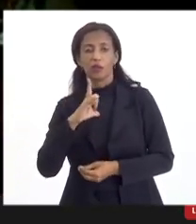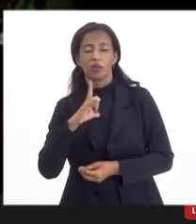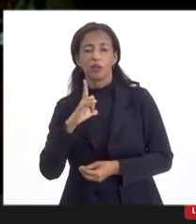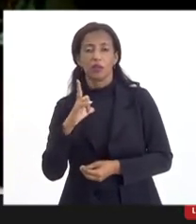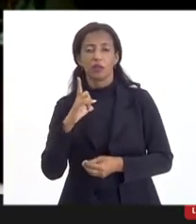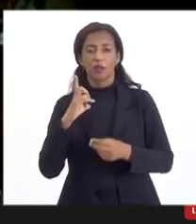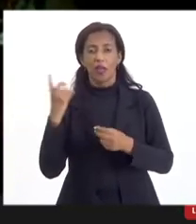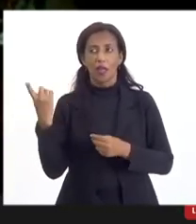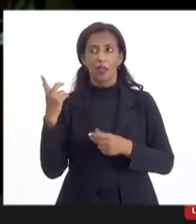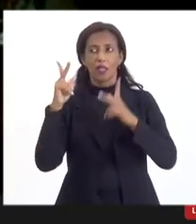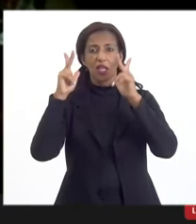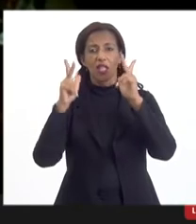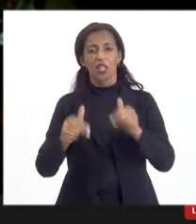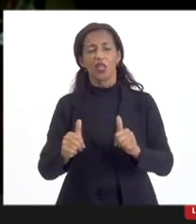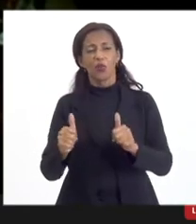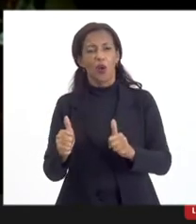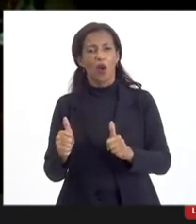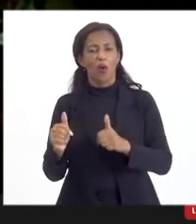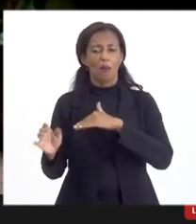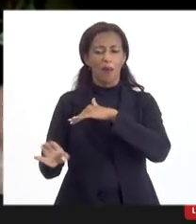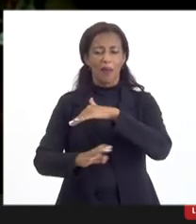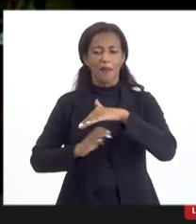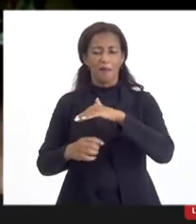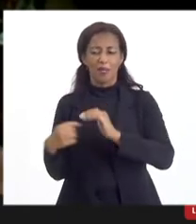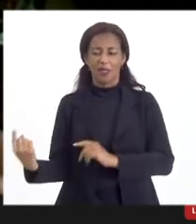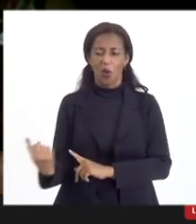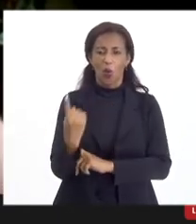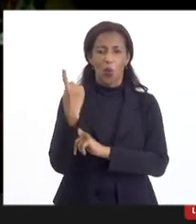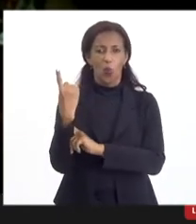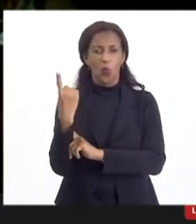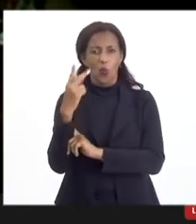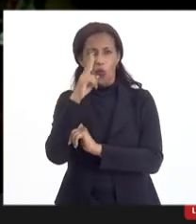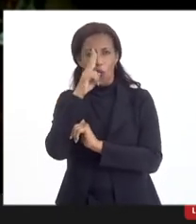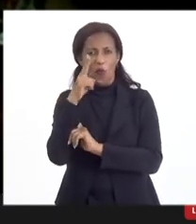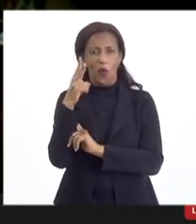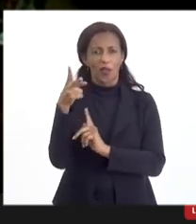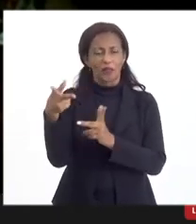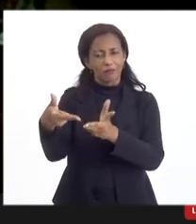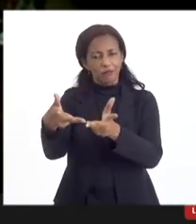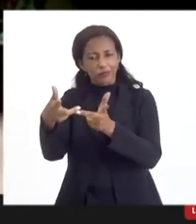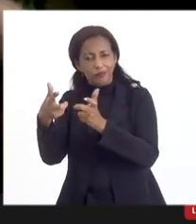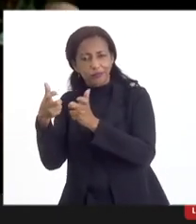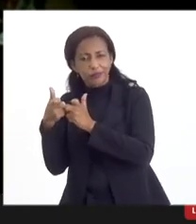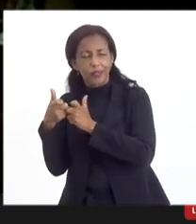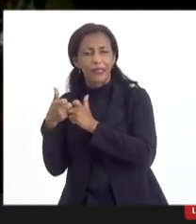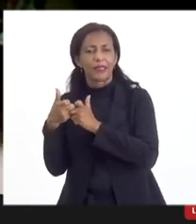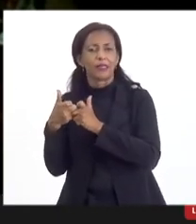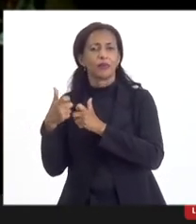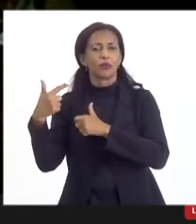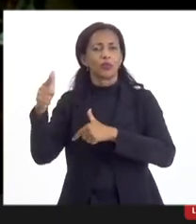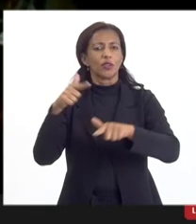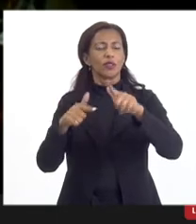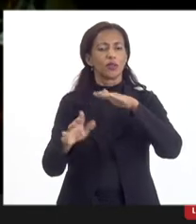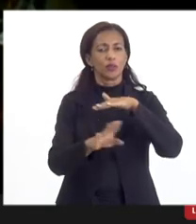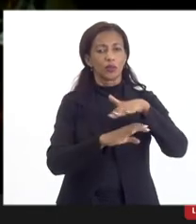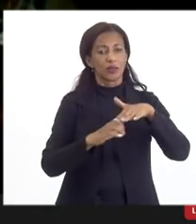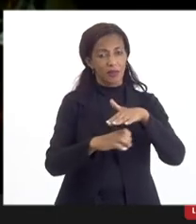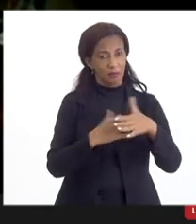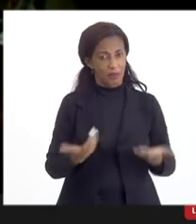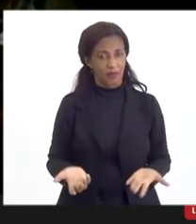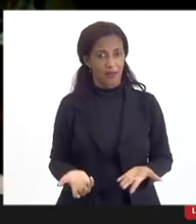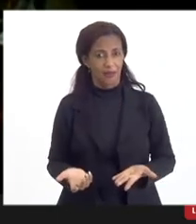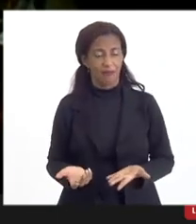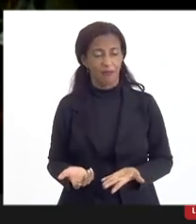locomotiva como naquela época tinha a Petrobras que era uma única locomotiva puxando o trem. Hoje nós temos várias locomotivas,